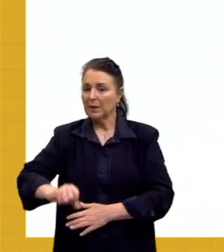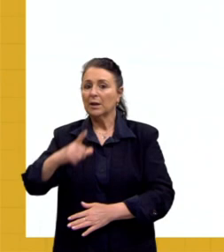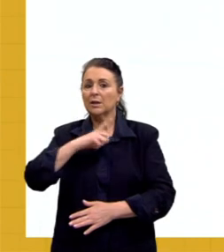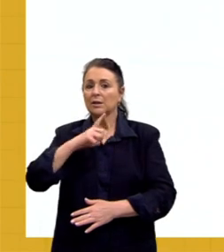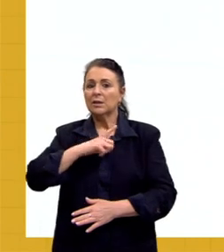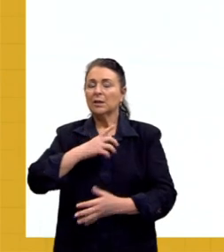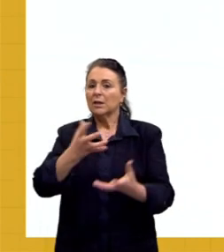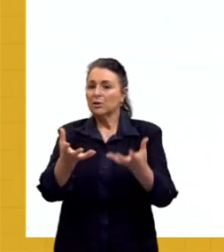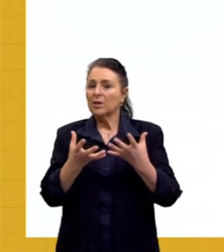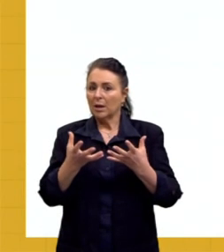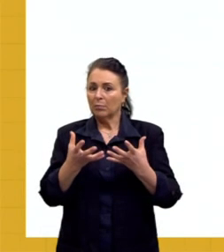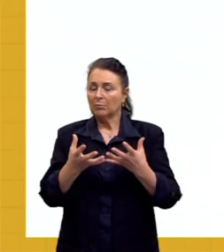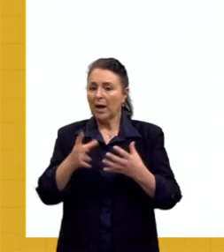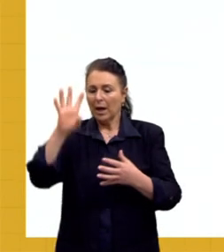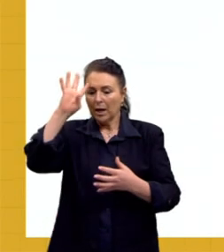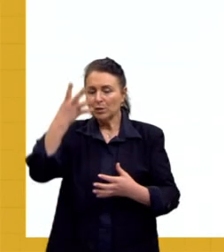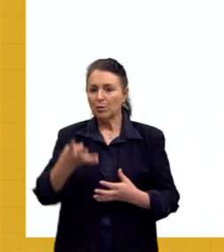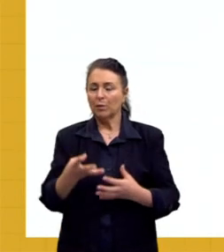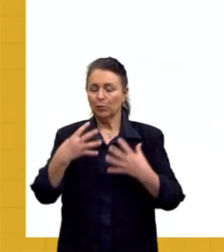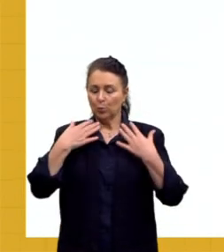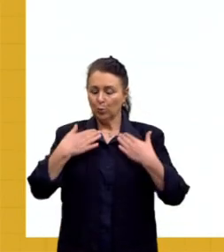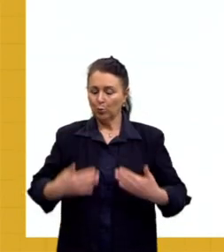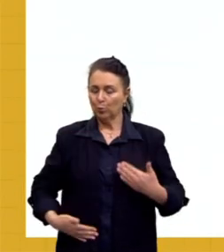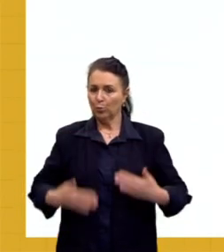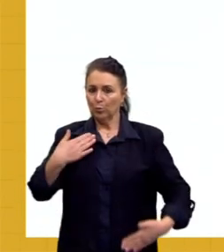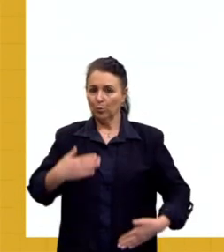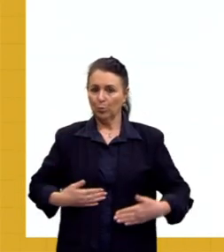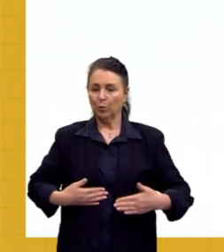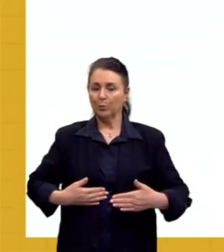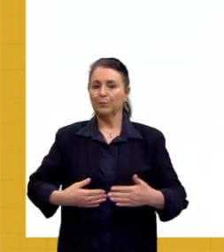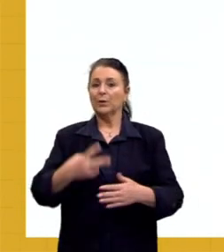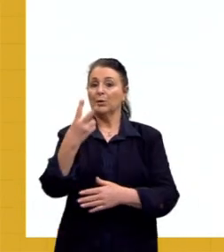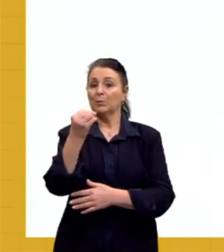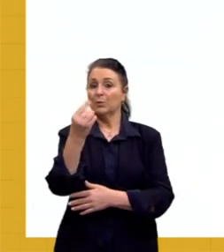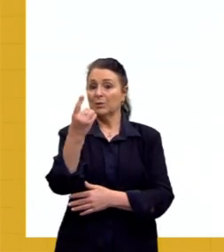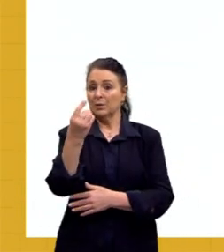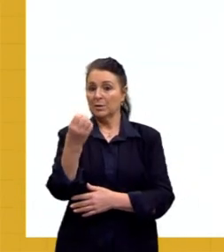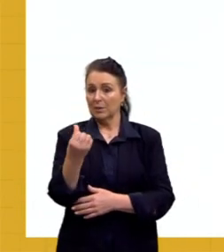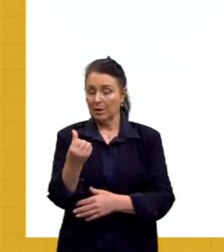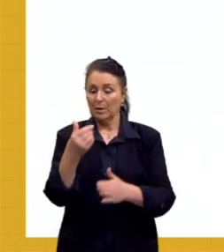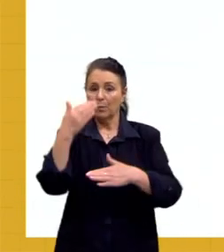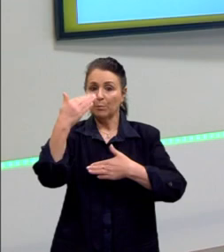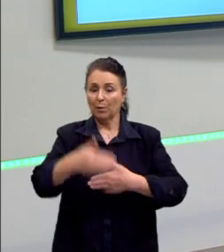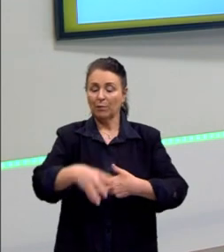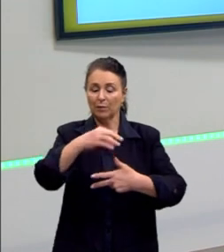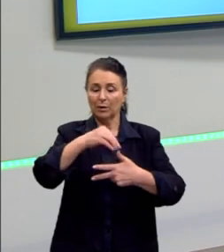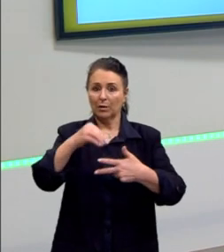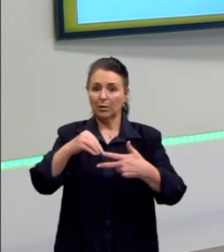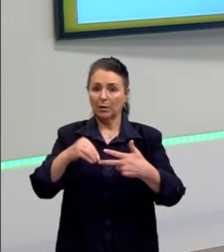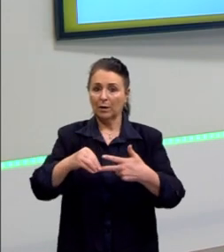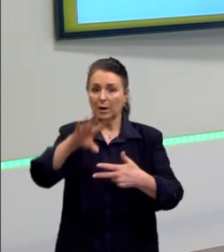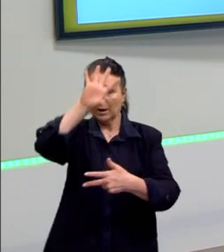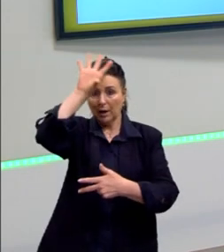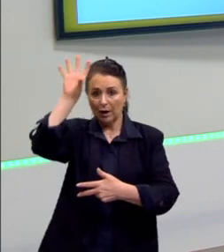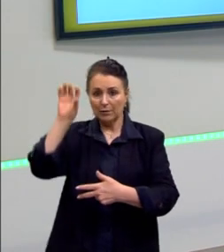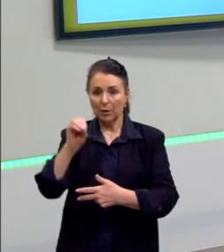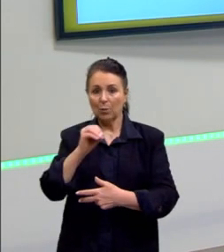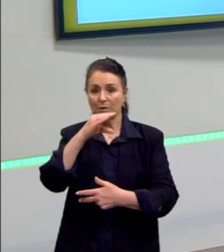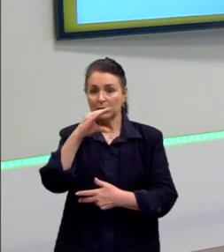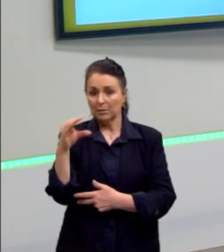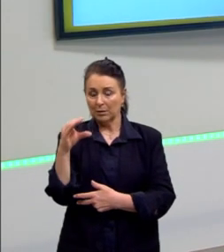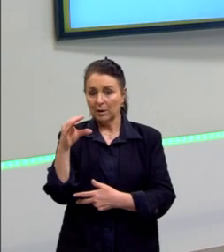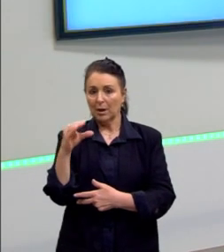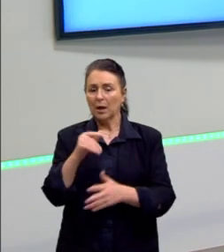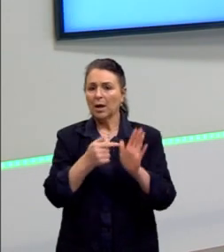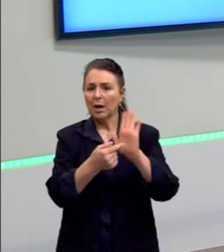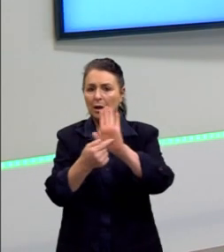decidir sobre o seu corpo. E vamos lá, Enem 2016, a África Ocidental é conhecida pela dinâmica de suas